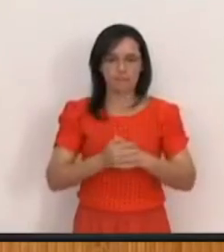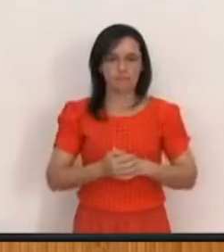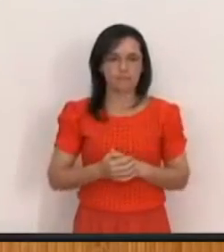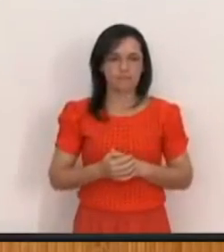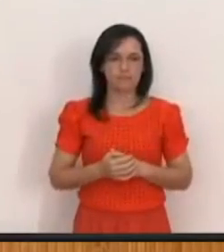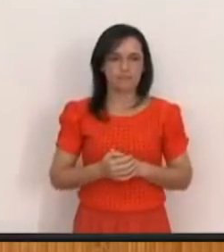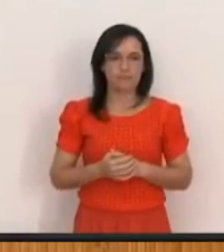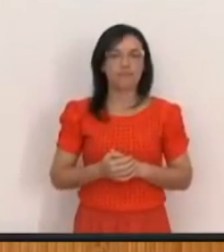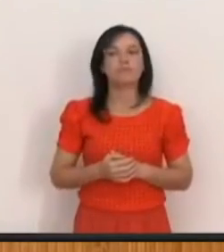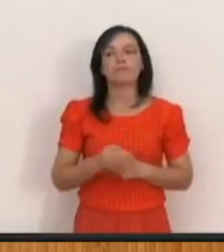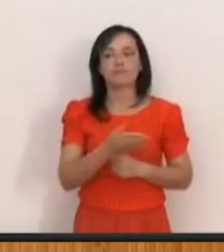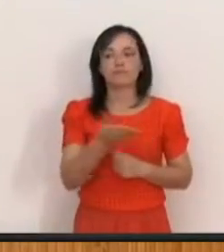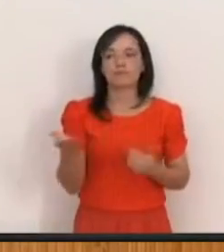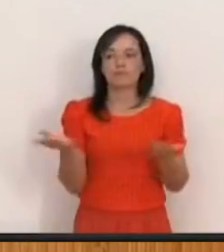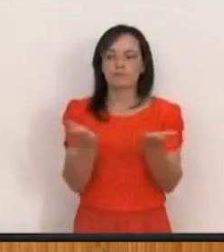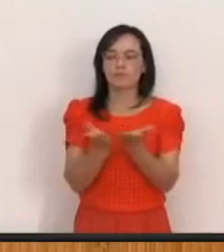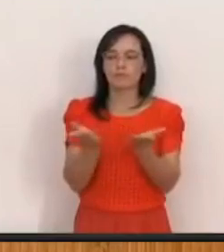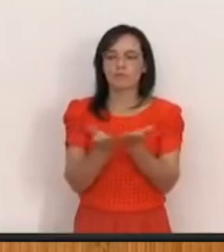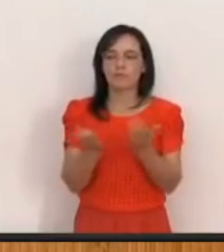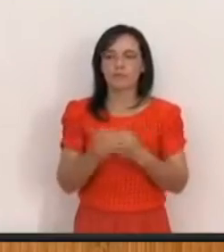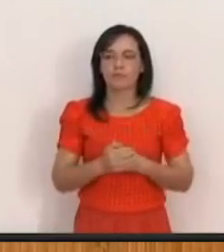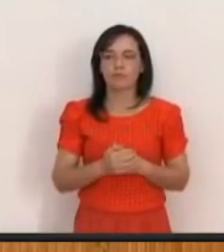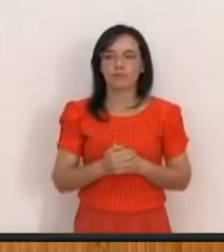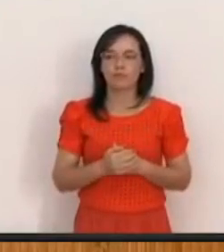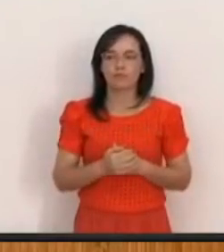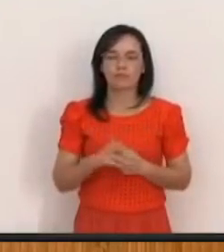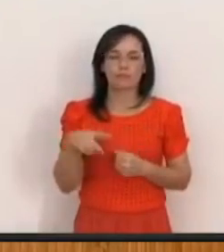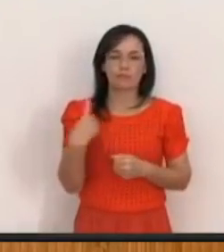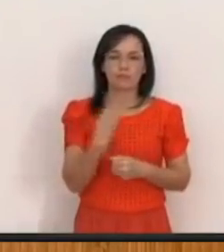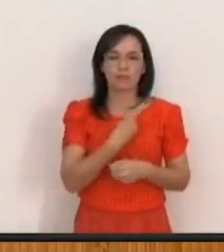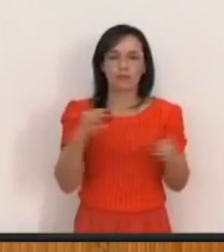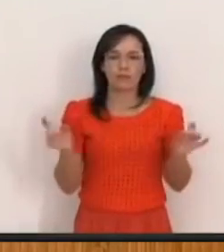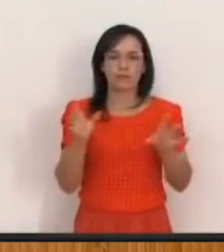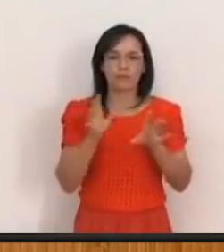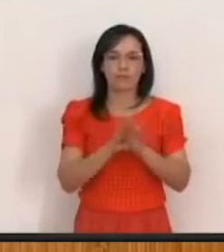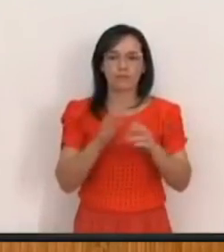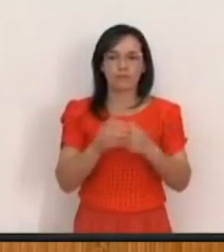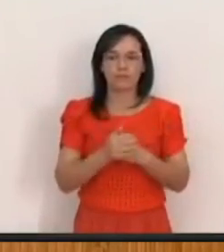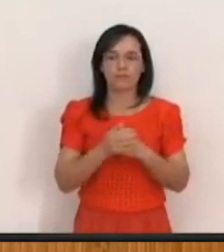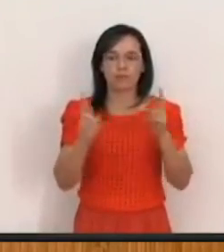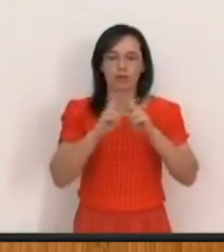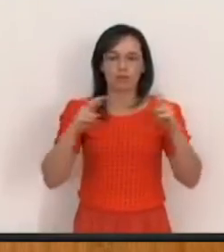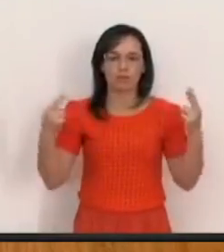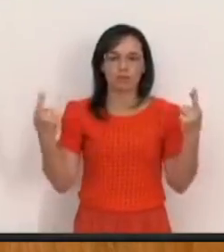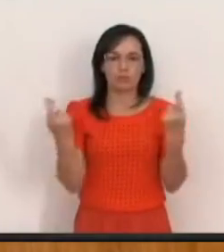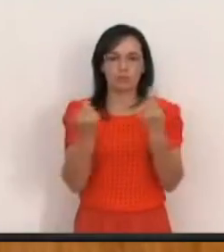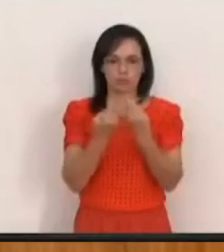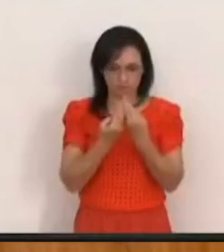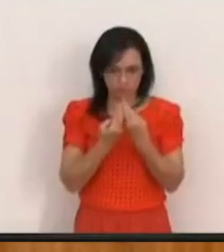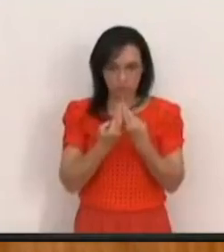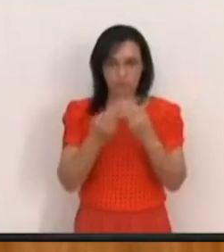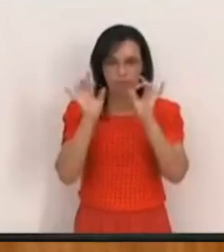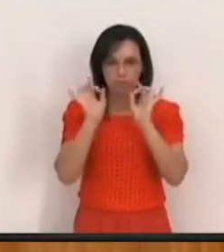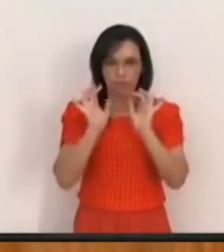Meus irmãos Assim Nós Encerramos A nossa Assembleia Extraordinária